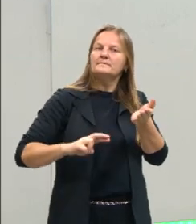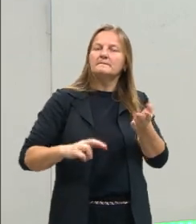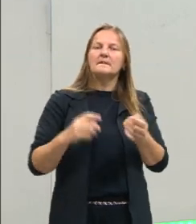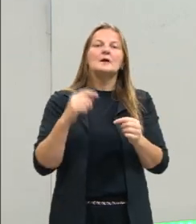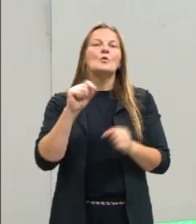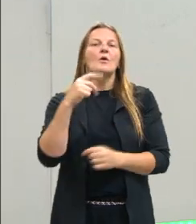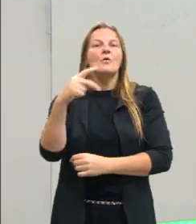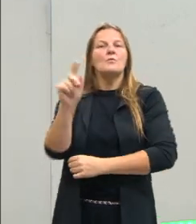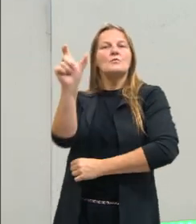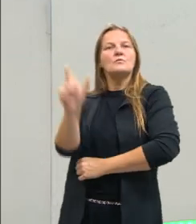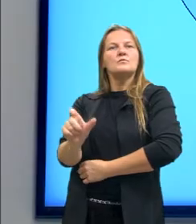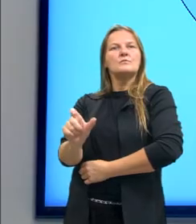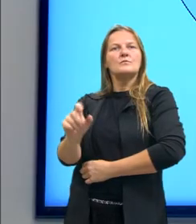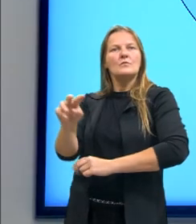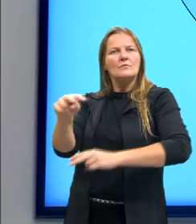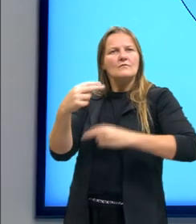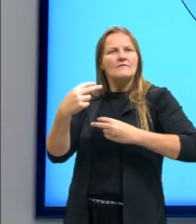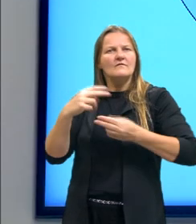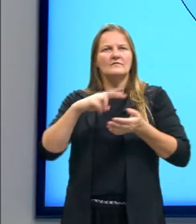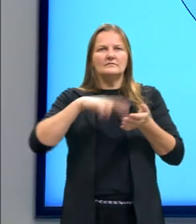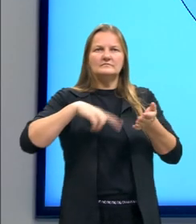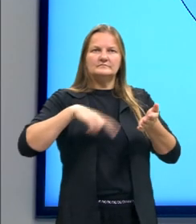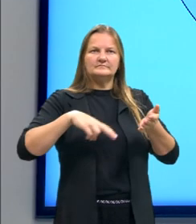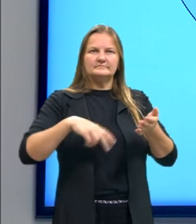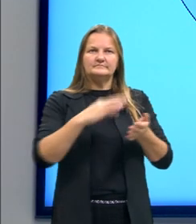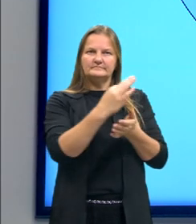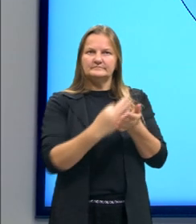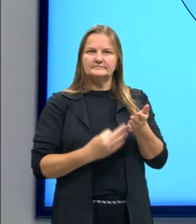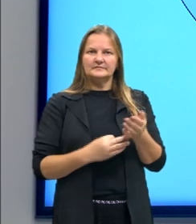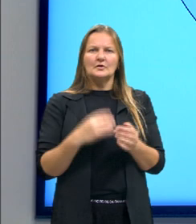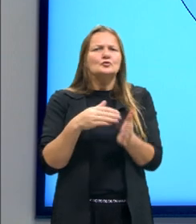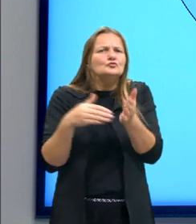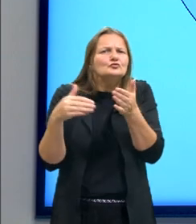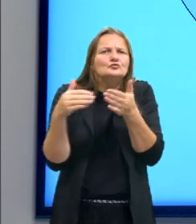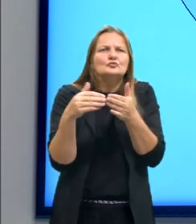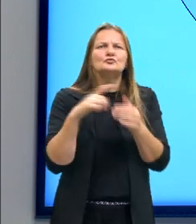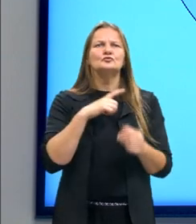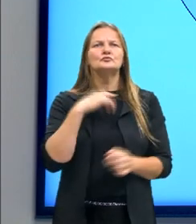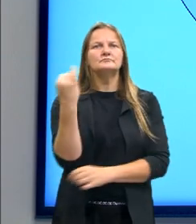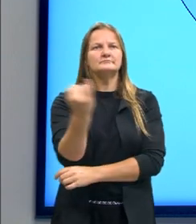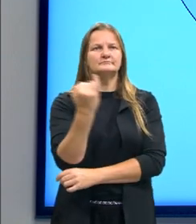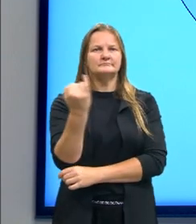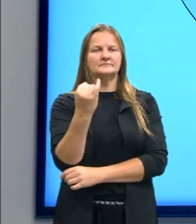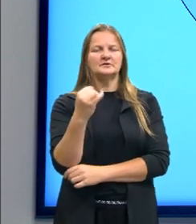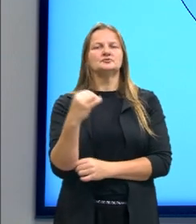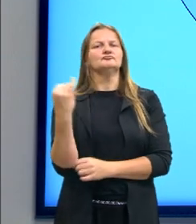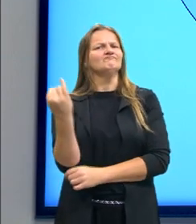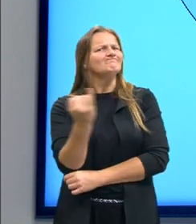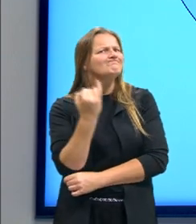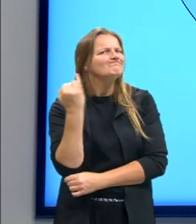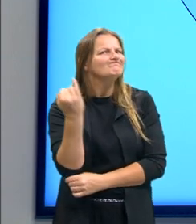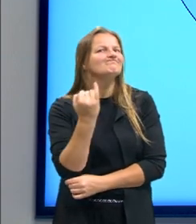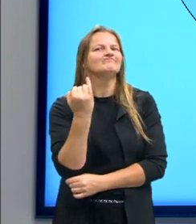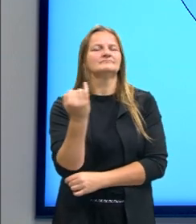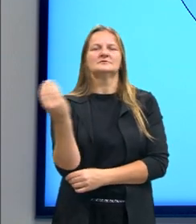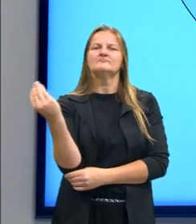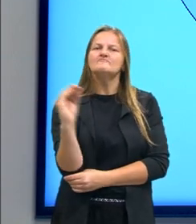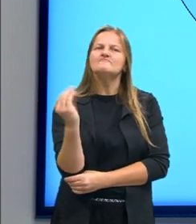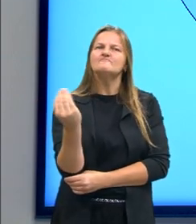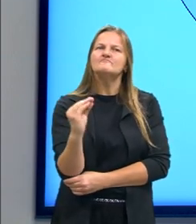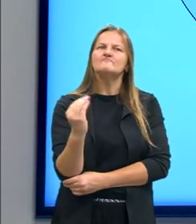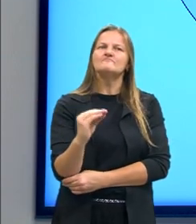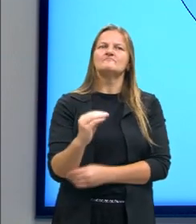Para quem eu estou escrevendo esse texto? Tudo isso, importante, fundamental, que deve sempre